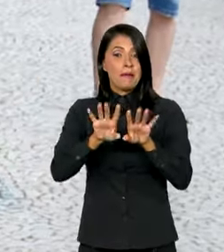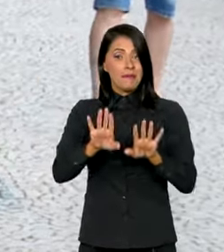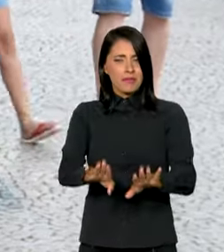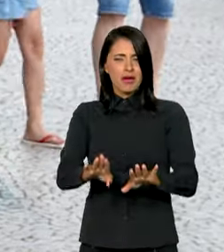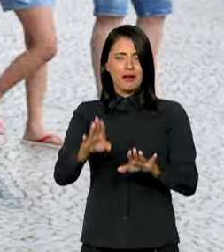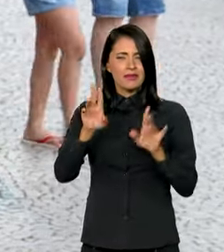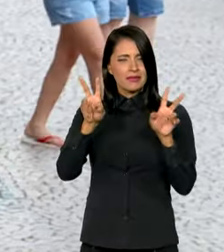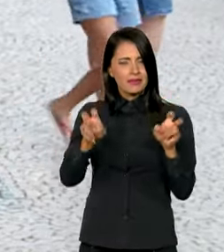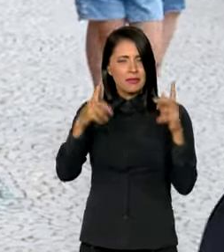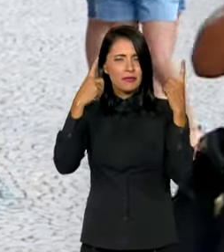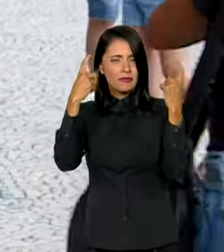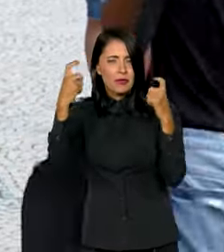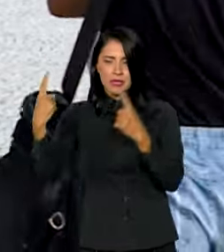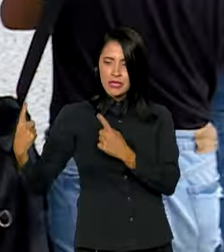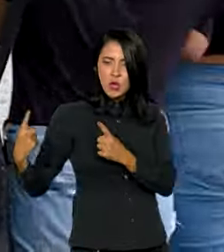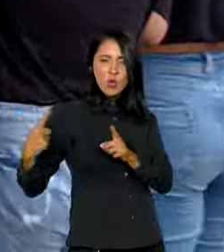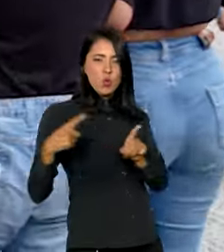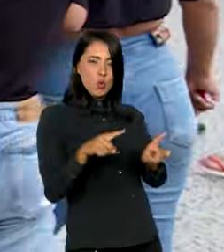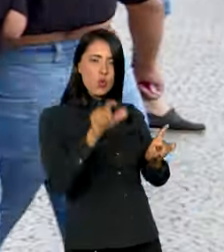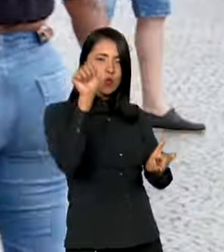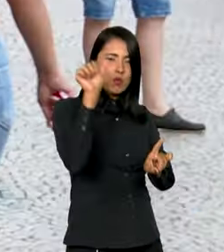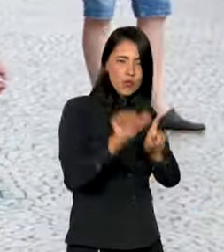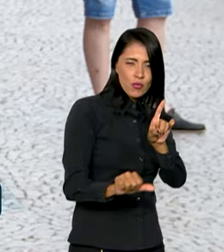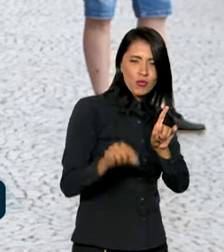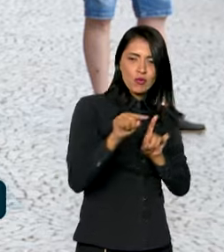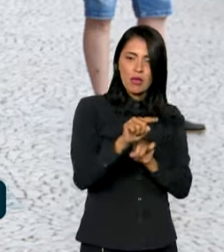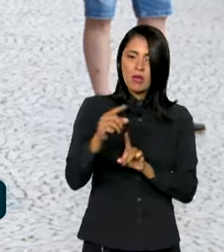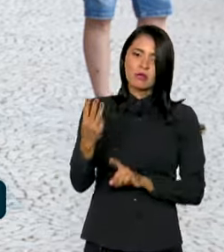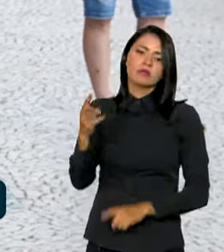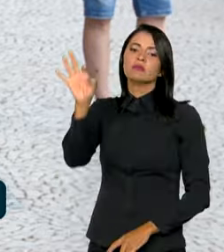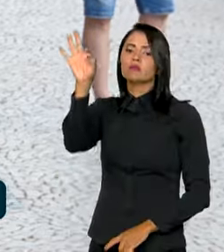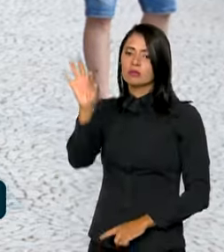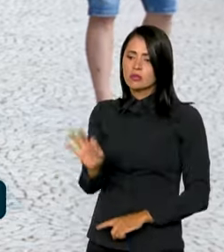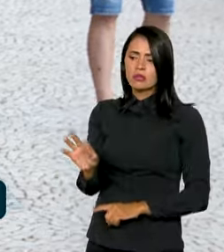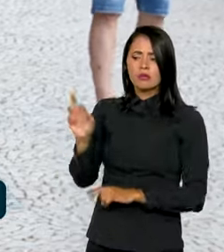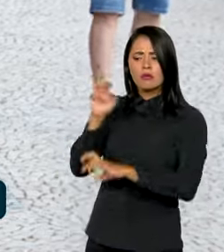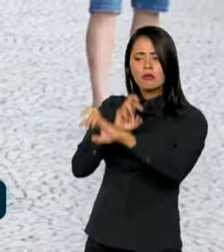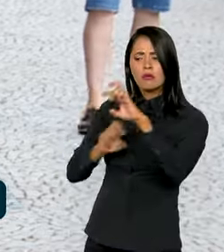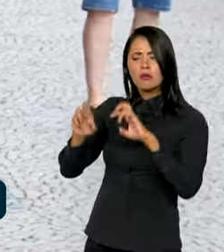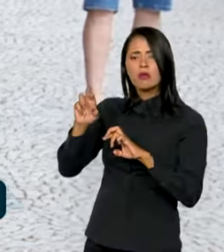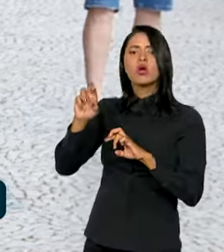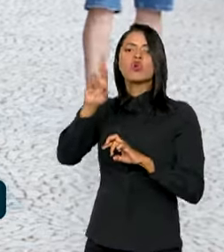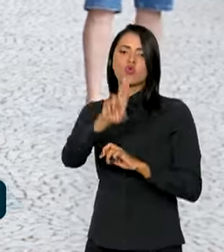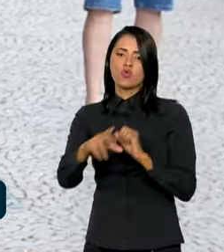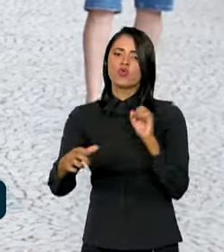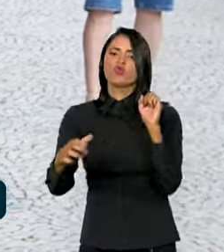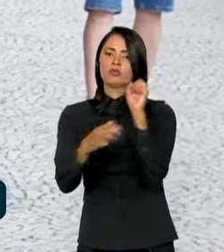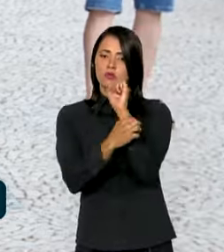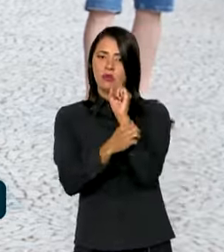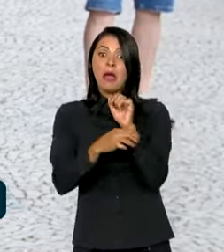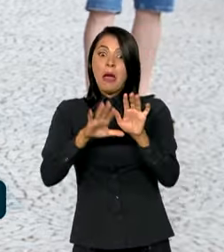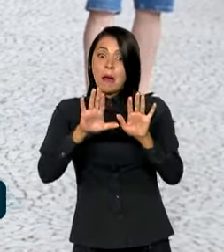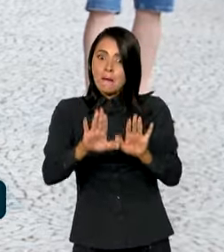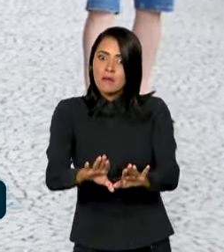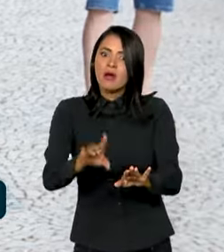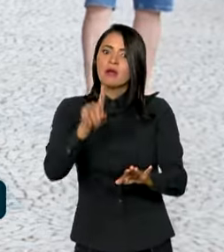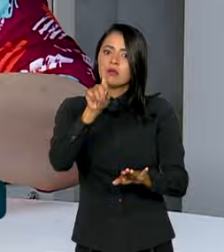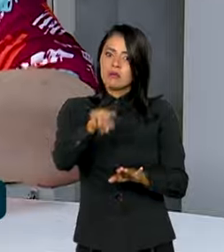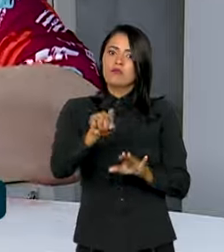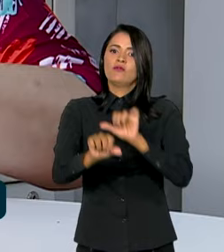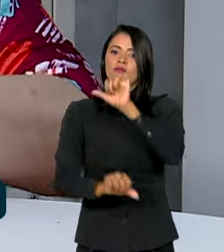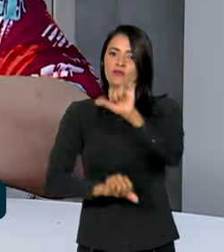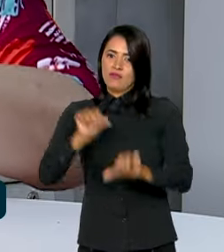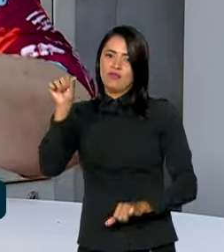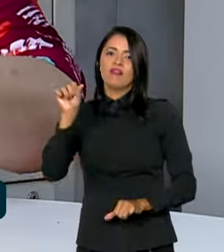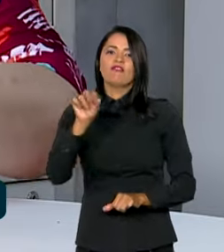fala de violência contra a mulher, só 3% dos agressores são monitorados com esse recurso. Mas essa realidade tende a mudar.